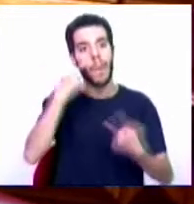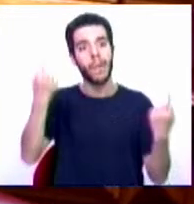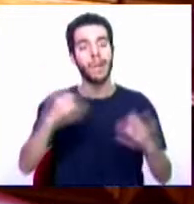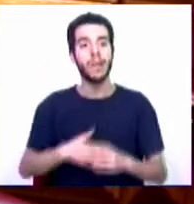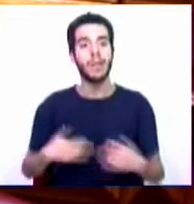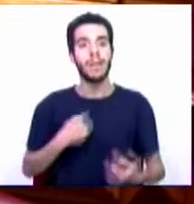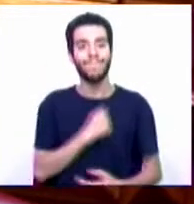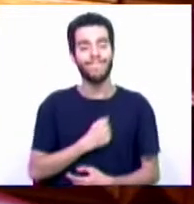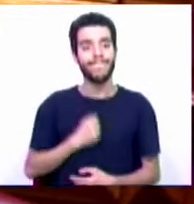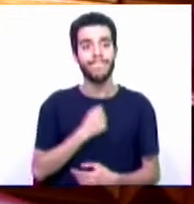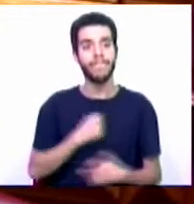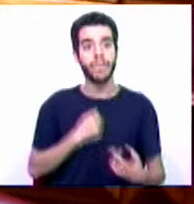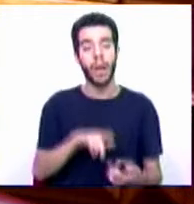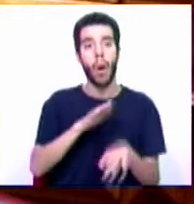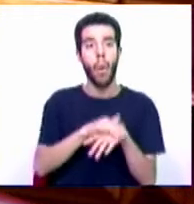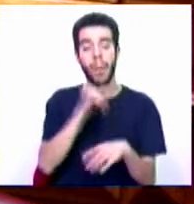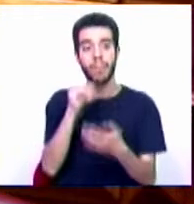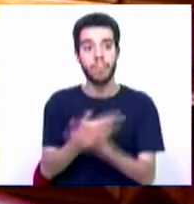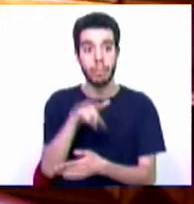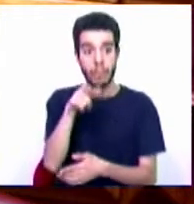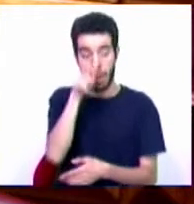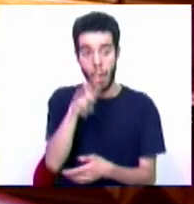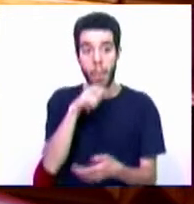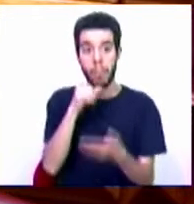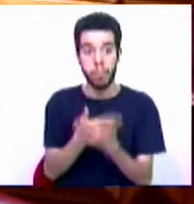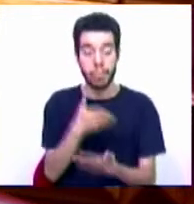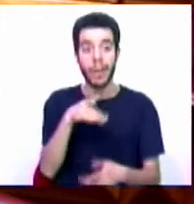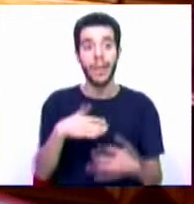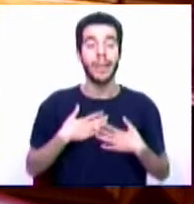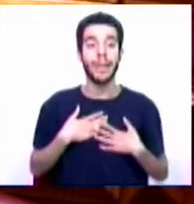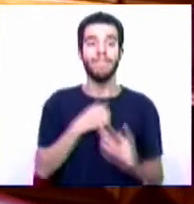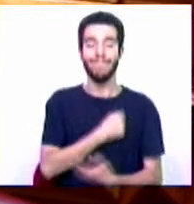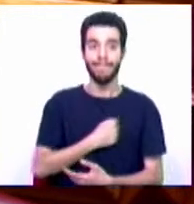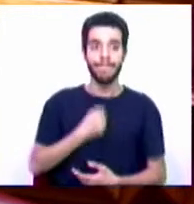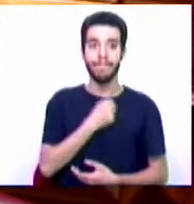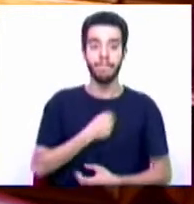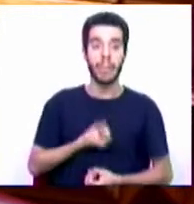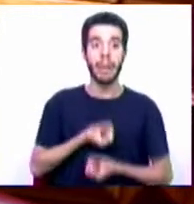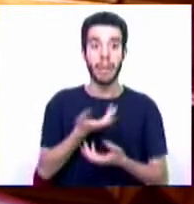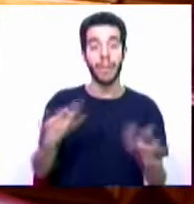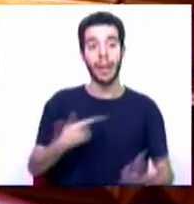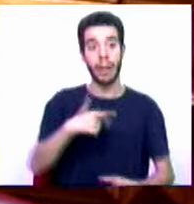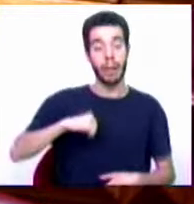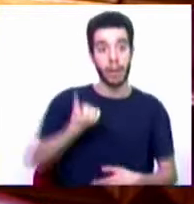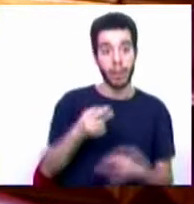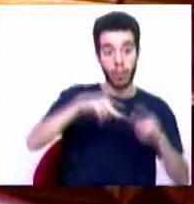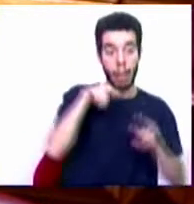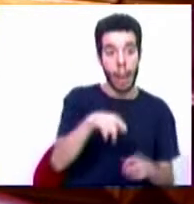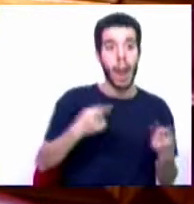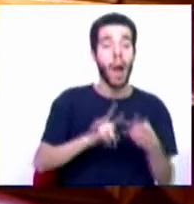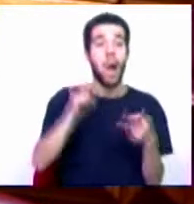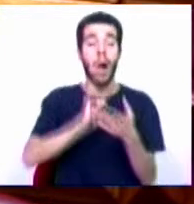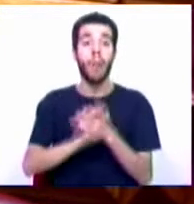pesar pelo falecimento de Carlos Bernardes e transmite as suas condolências ao município de Torres Vedras, à sua mulher Angélica, ao